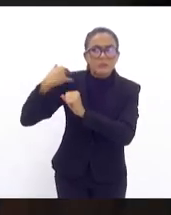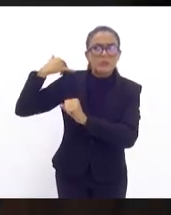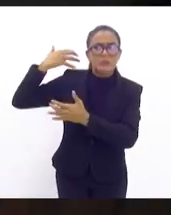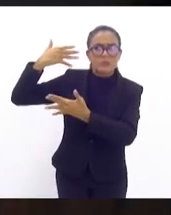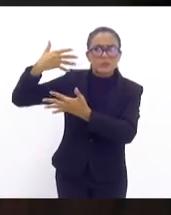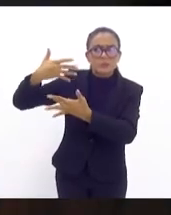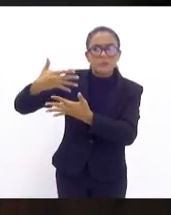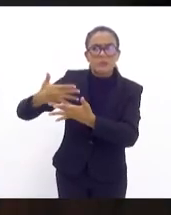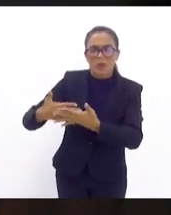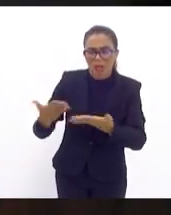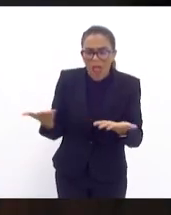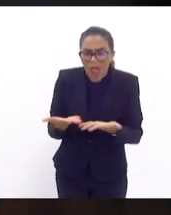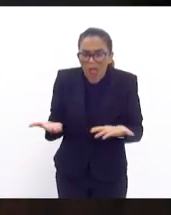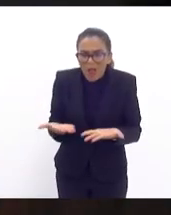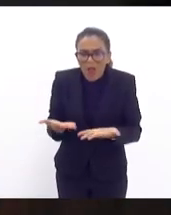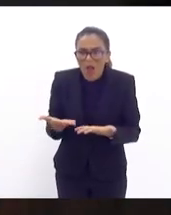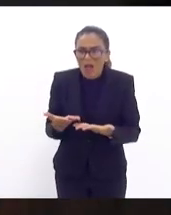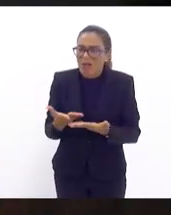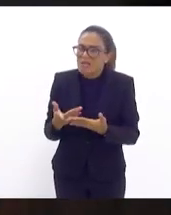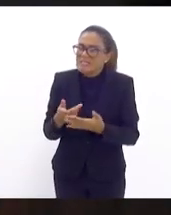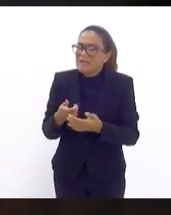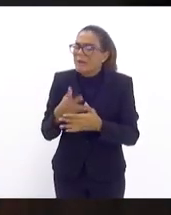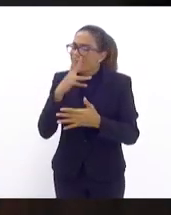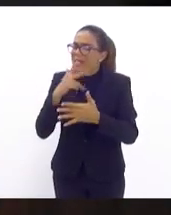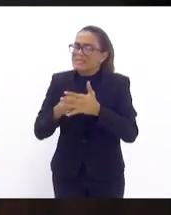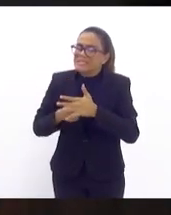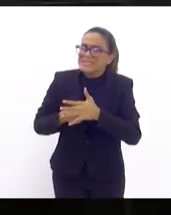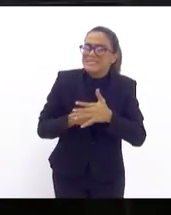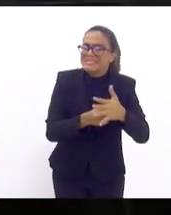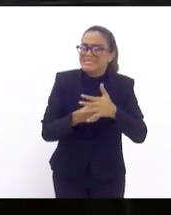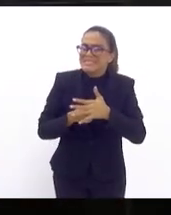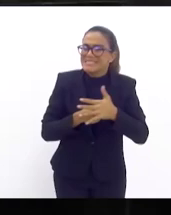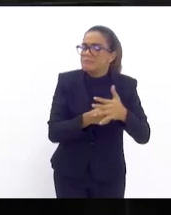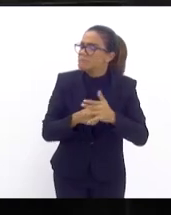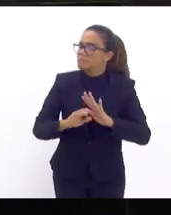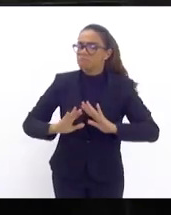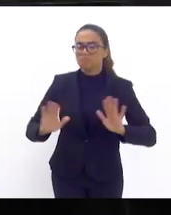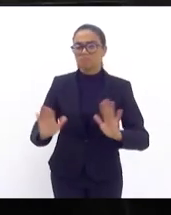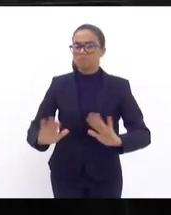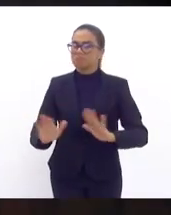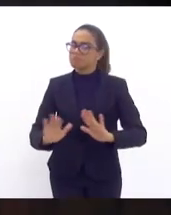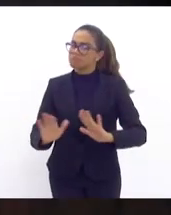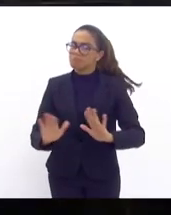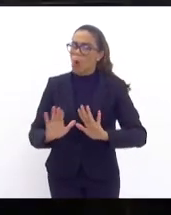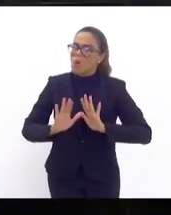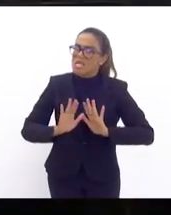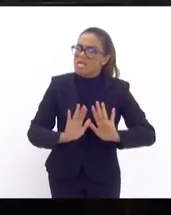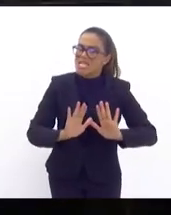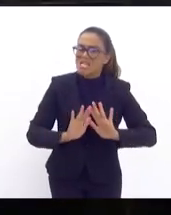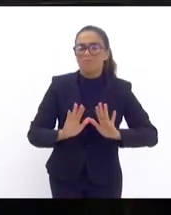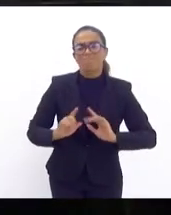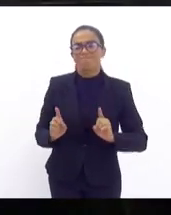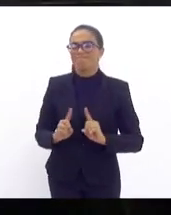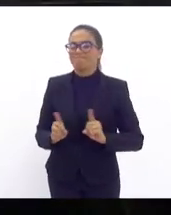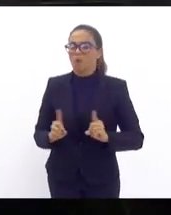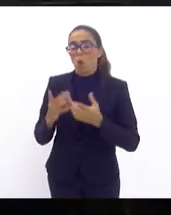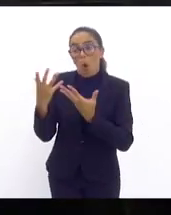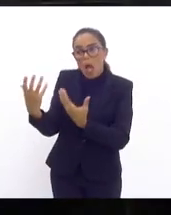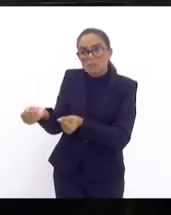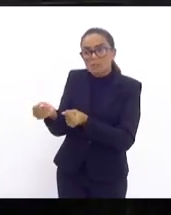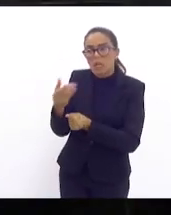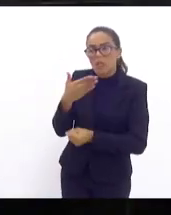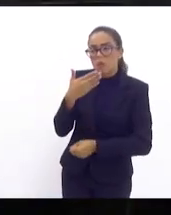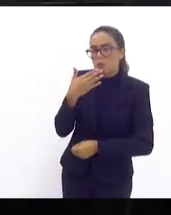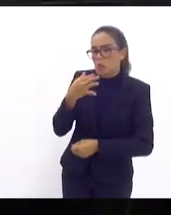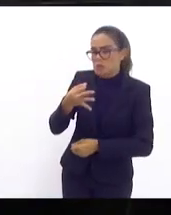e nós não podemos mais ficar empurrando essa situação não podemos eu acho que está aceita a sua proposta